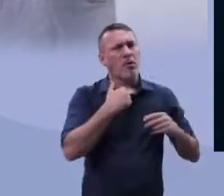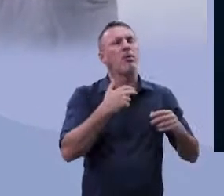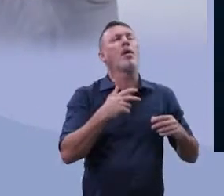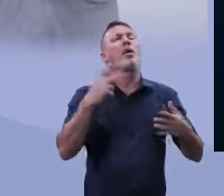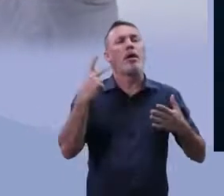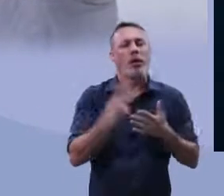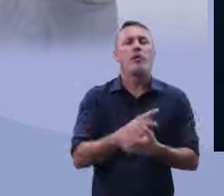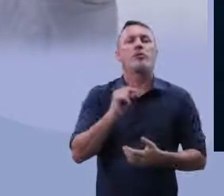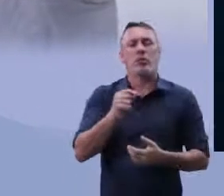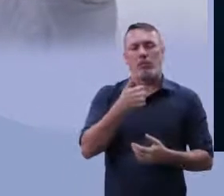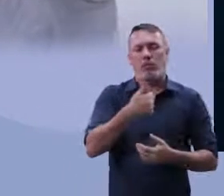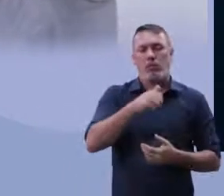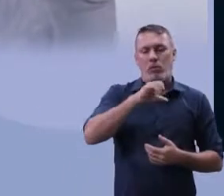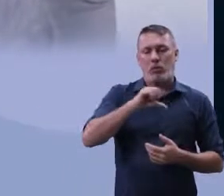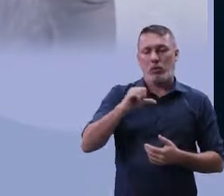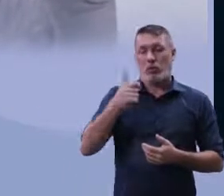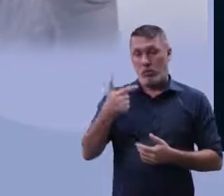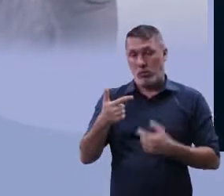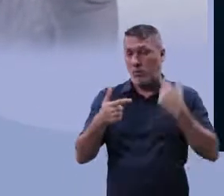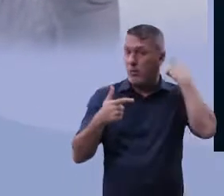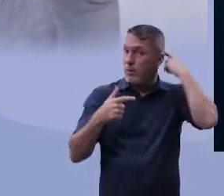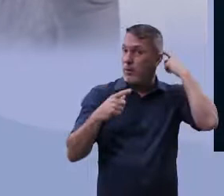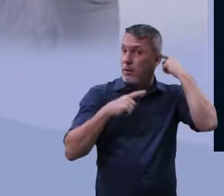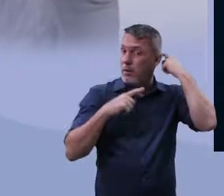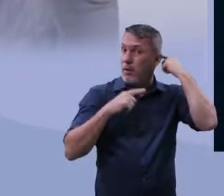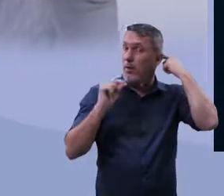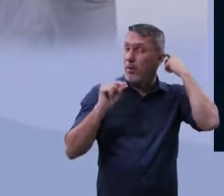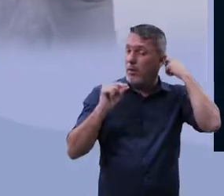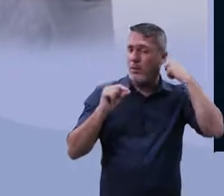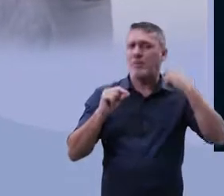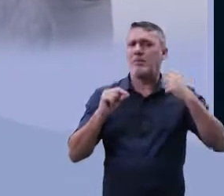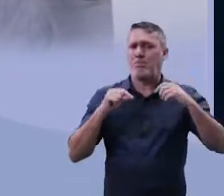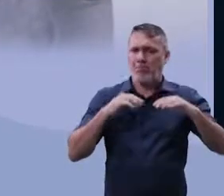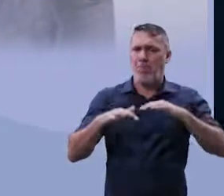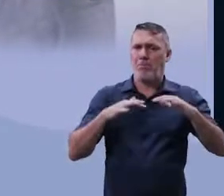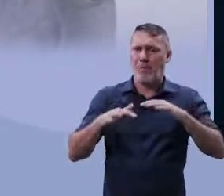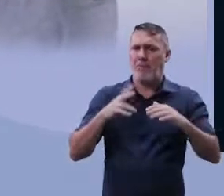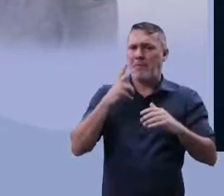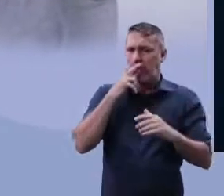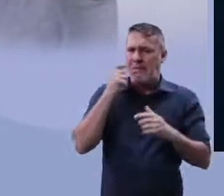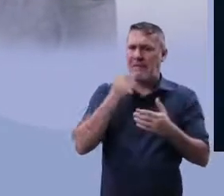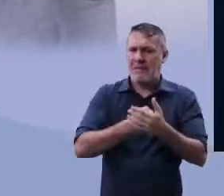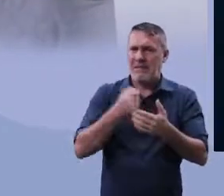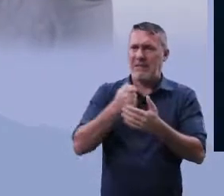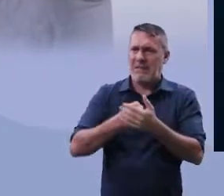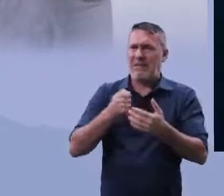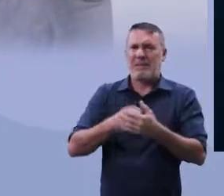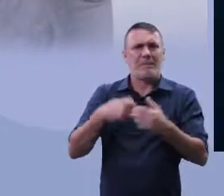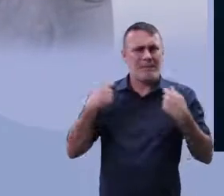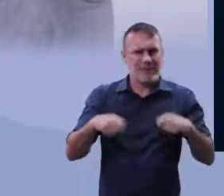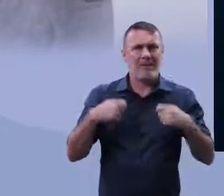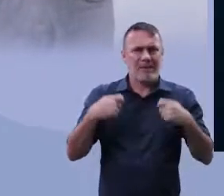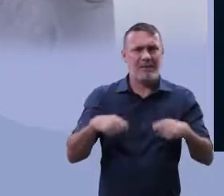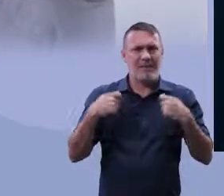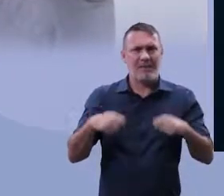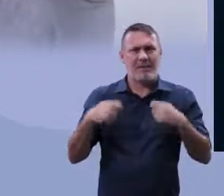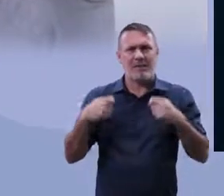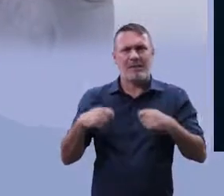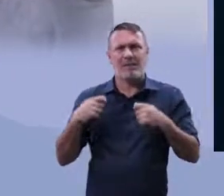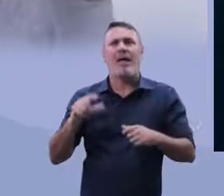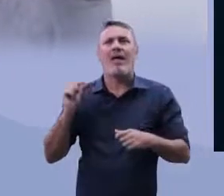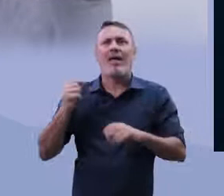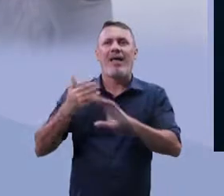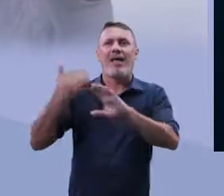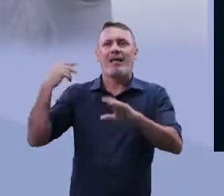Em 92, houve ali uma pressão muito grande. Eles libertaram todos aqueles que